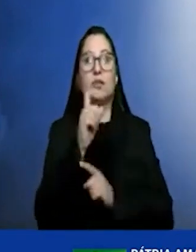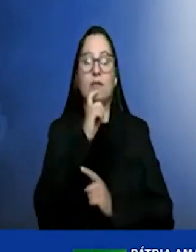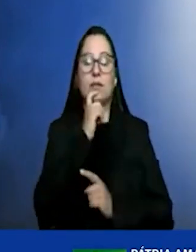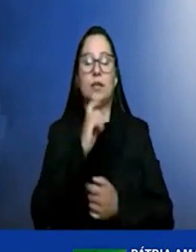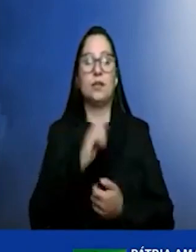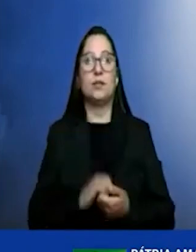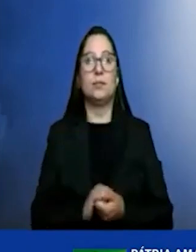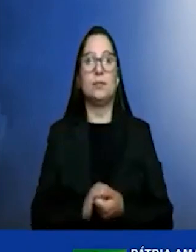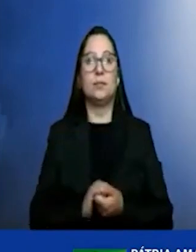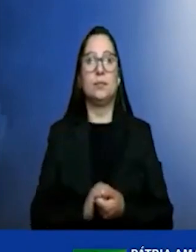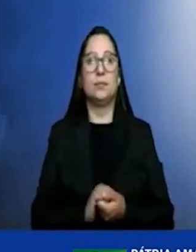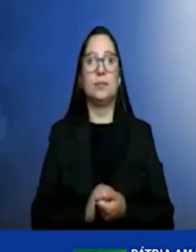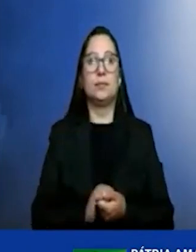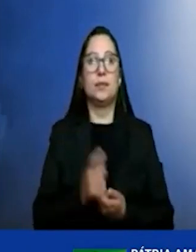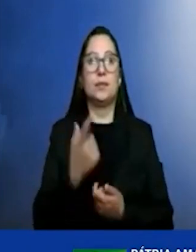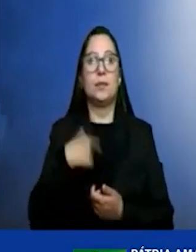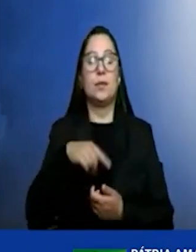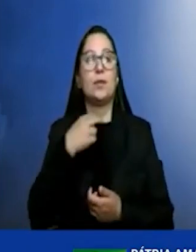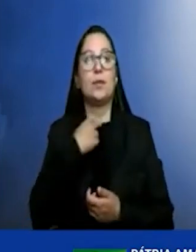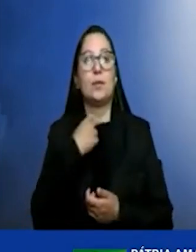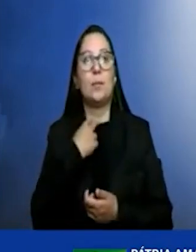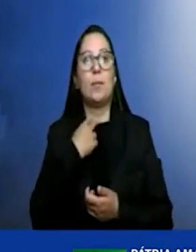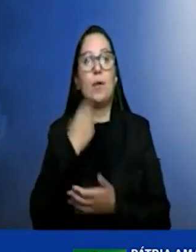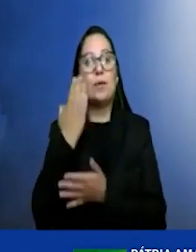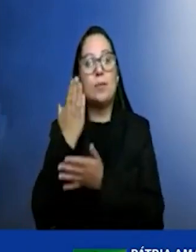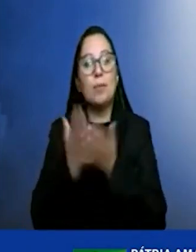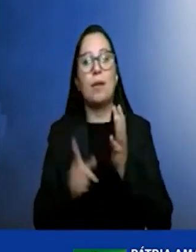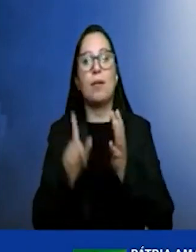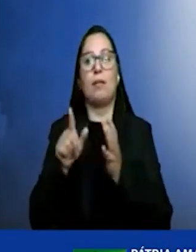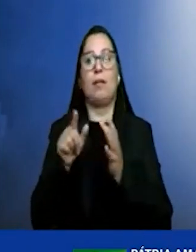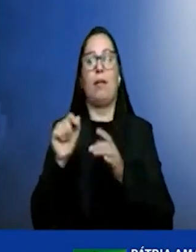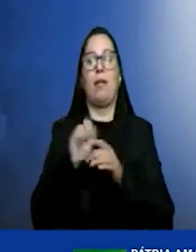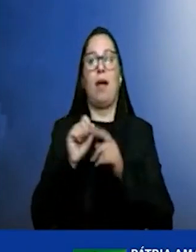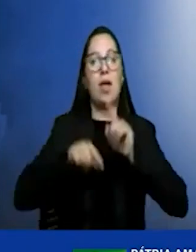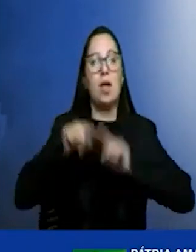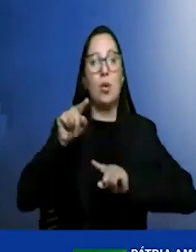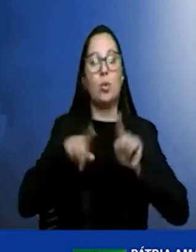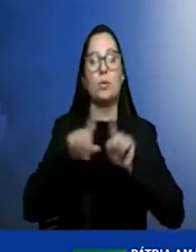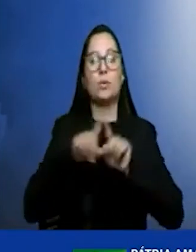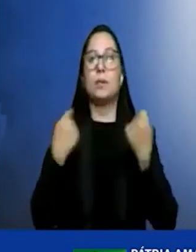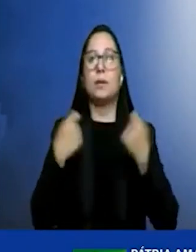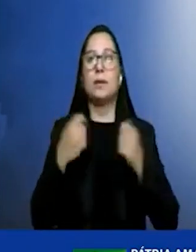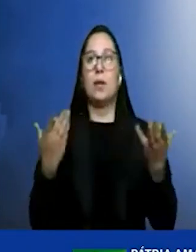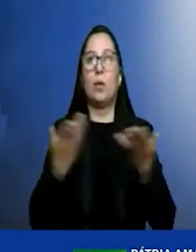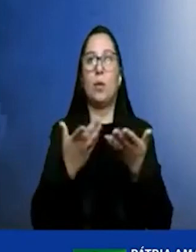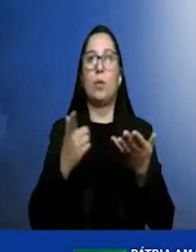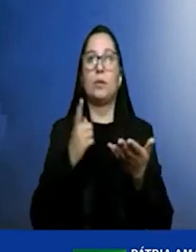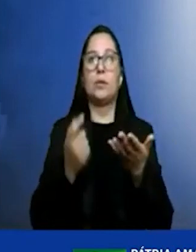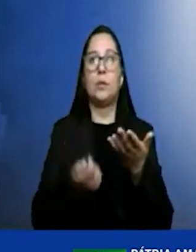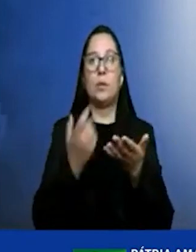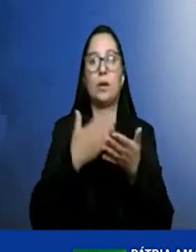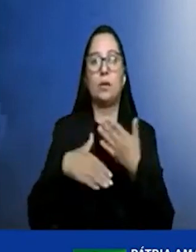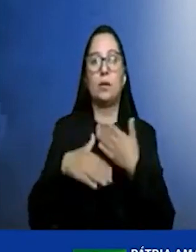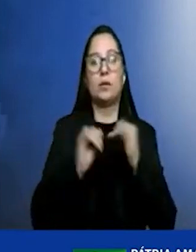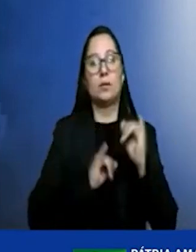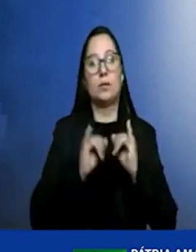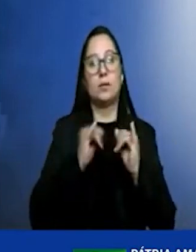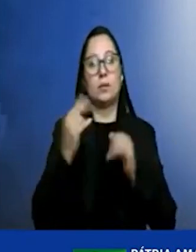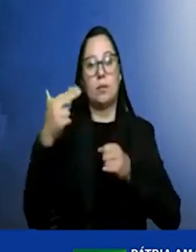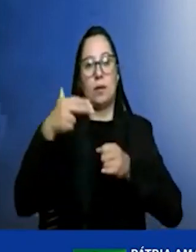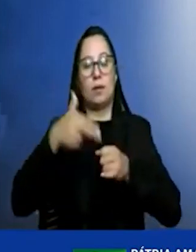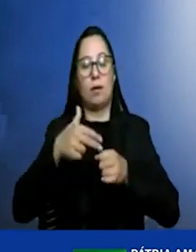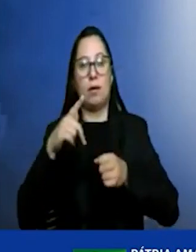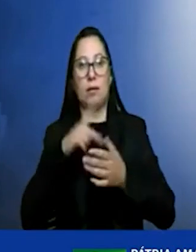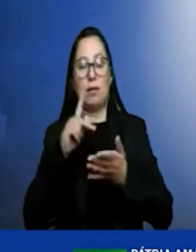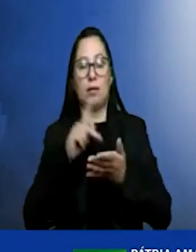podemos dispensar essa fonte de recursos e essa necessidade que hoje quase todas as indústrias petroleiras se transformam na verdade